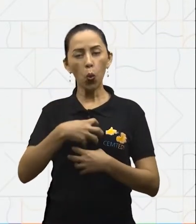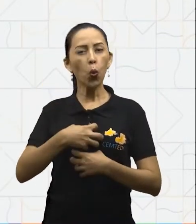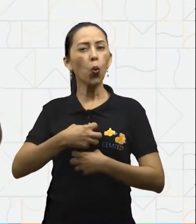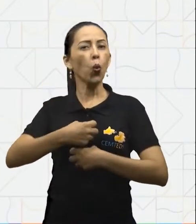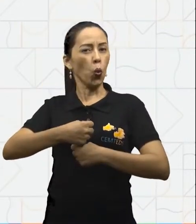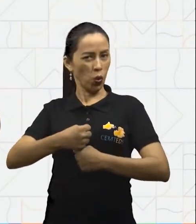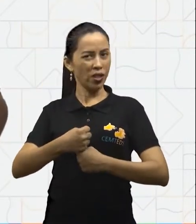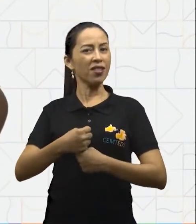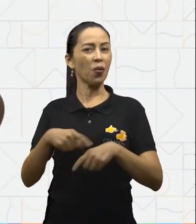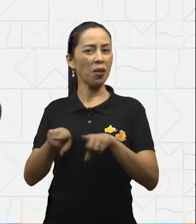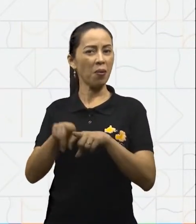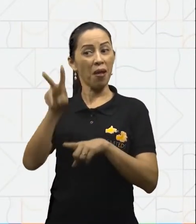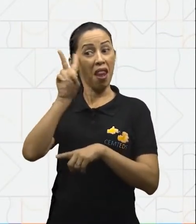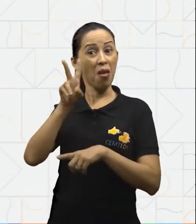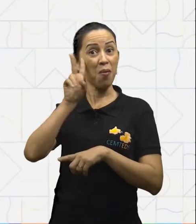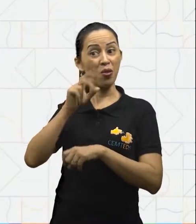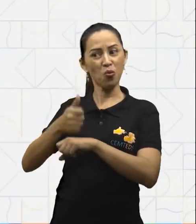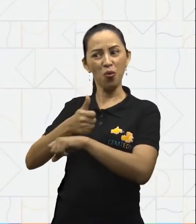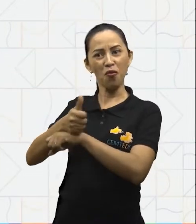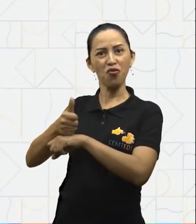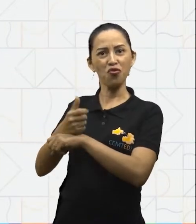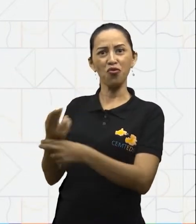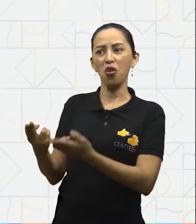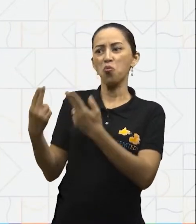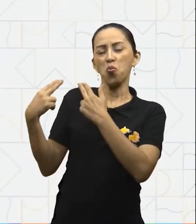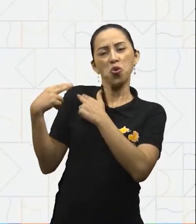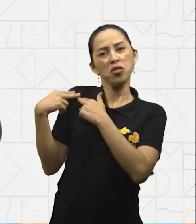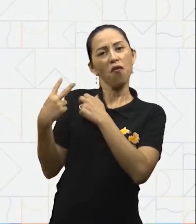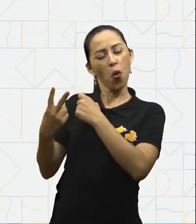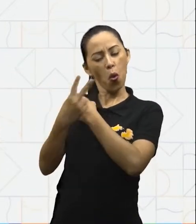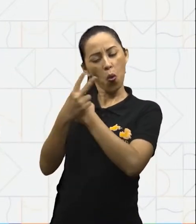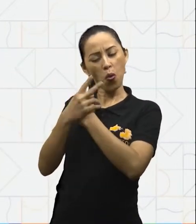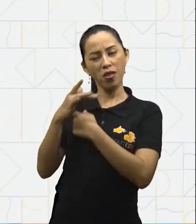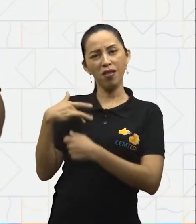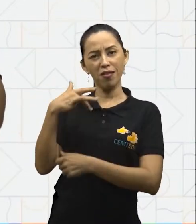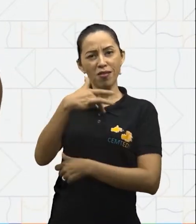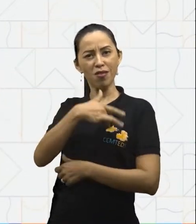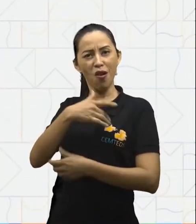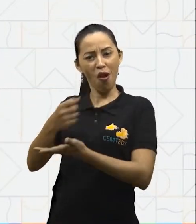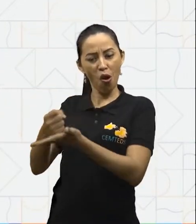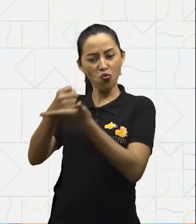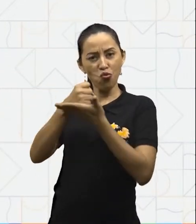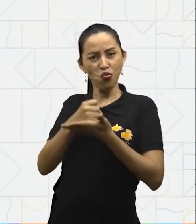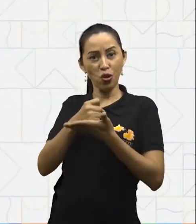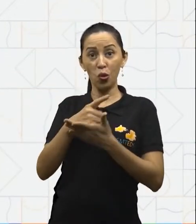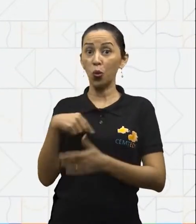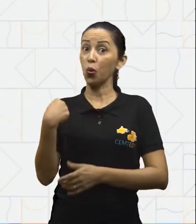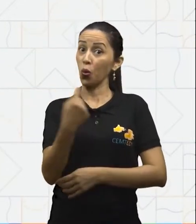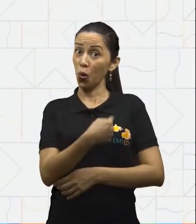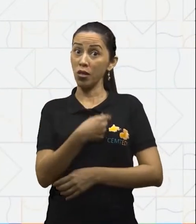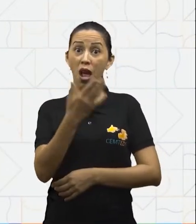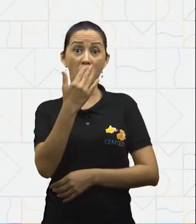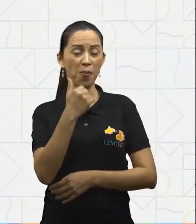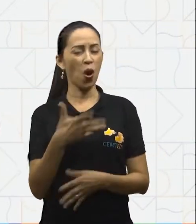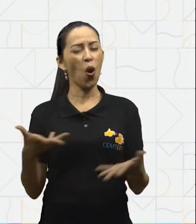auxiliando-nos na nossa alimentação. Hoje, eu tenho uma convidada muito especial para conversar